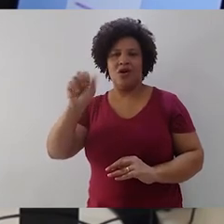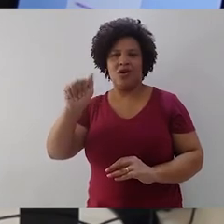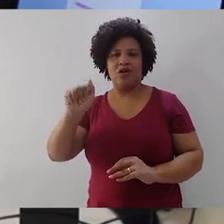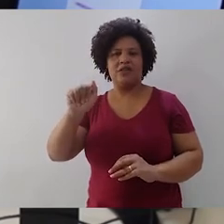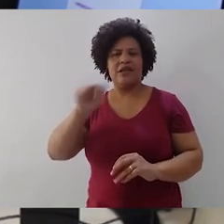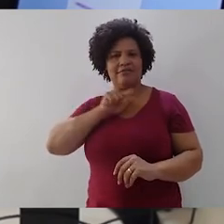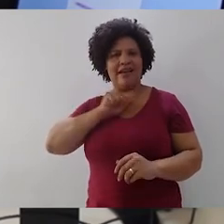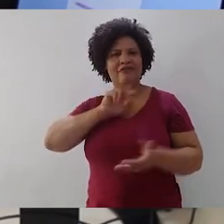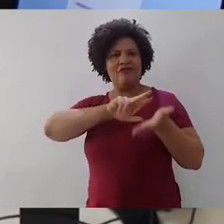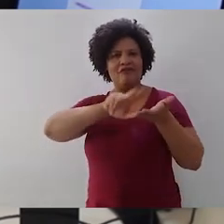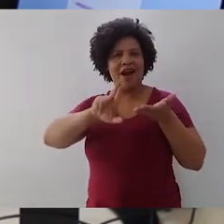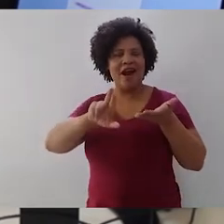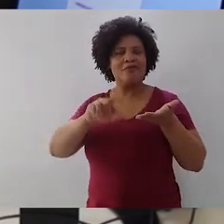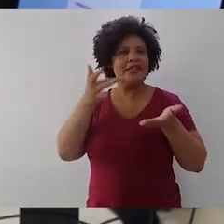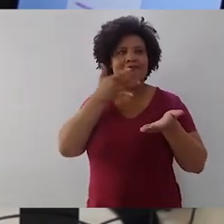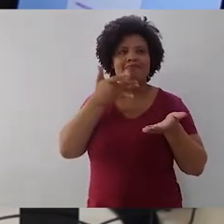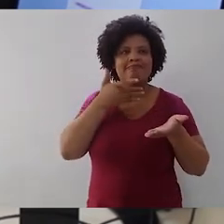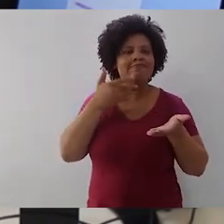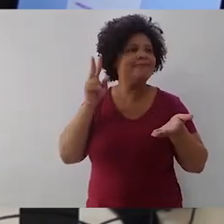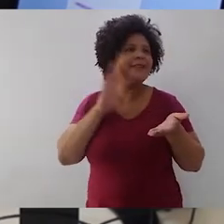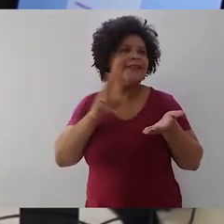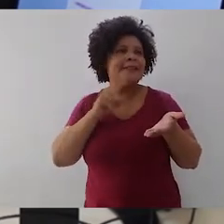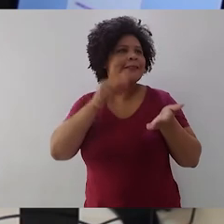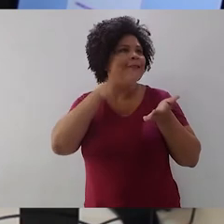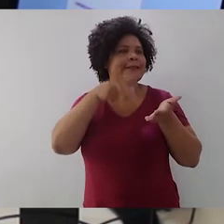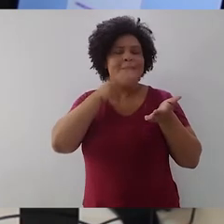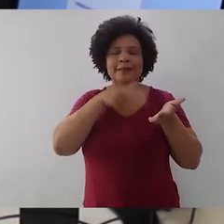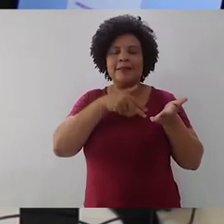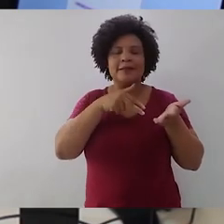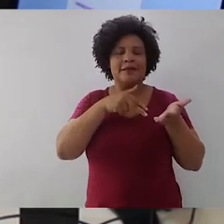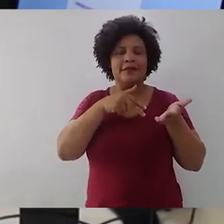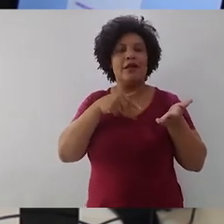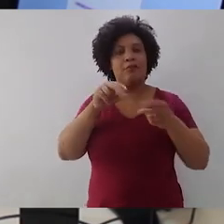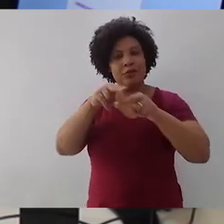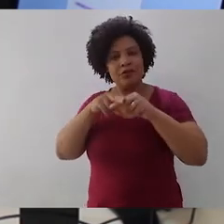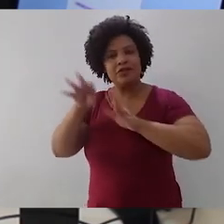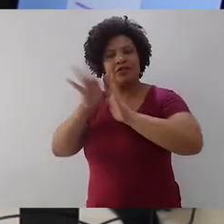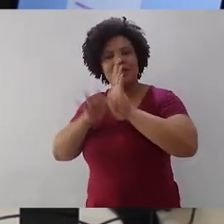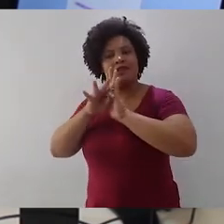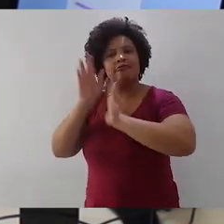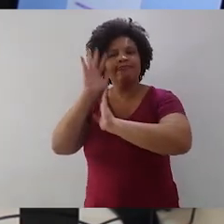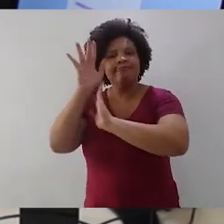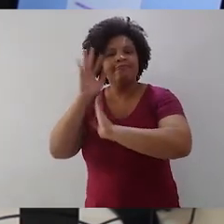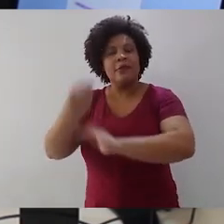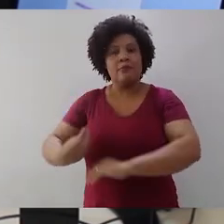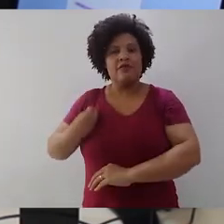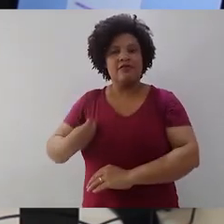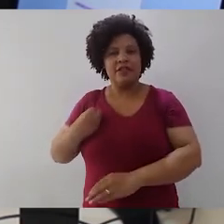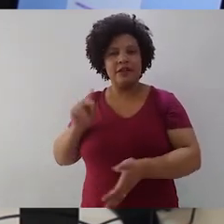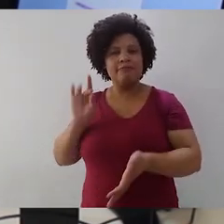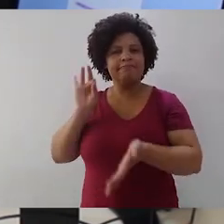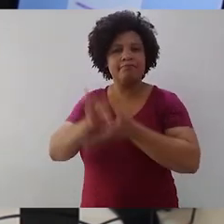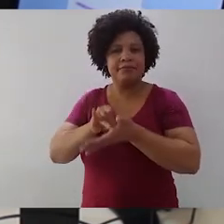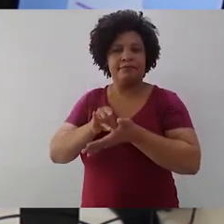adjetivo bem colocado, bem pensado, que reflita um viver consistente do escritor, tem o